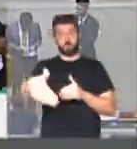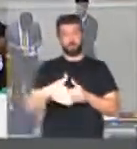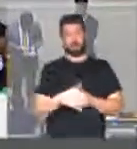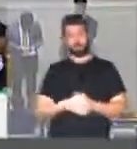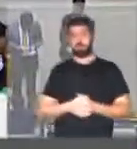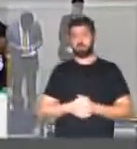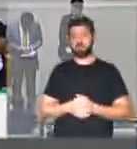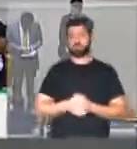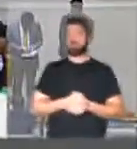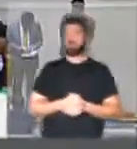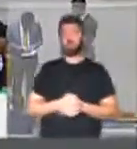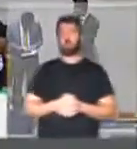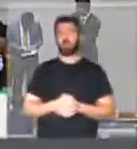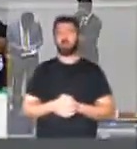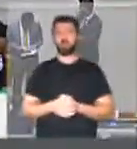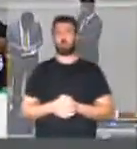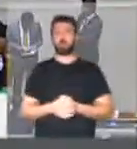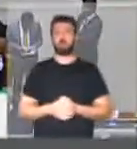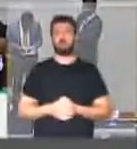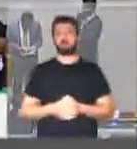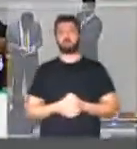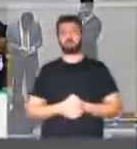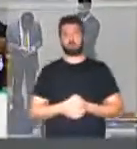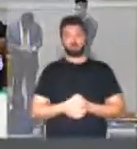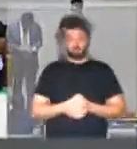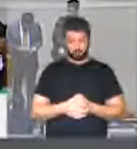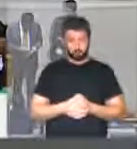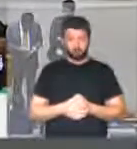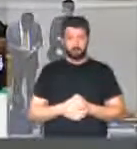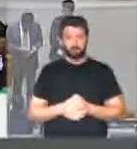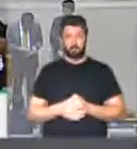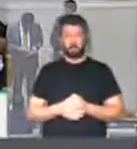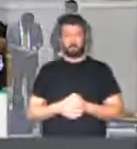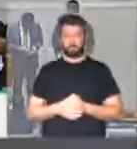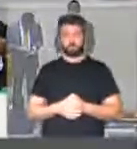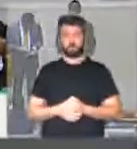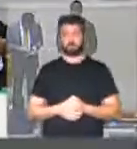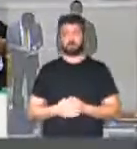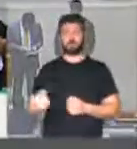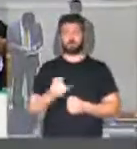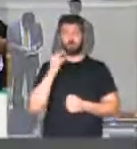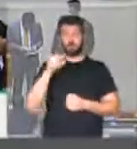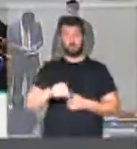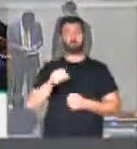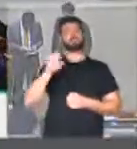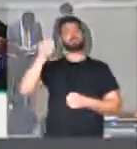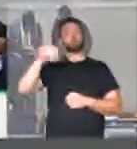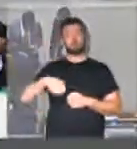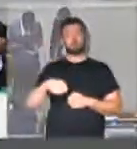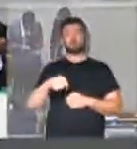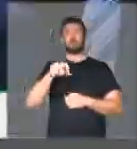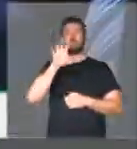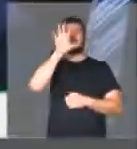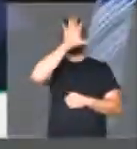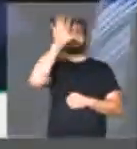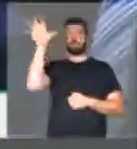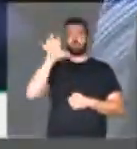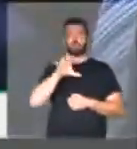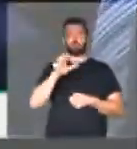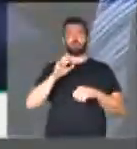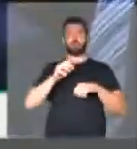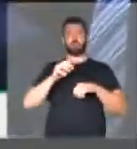para frente aqui no plenário. A importância da aprovação dessa matéria, ela é muito relevante para as regiões